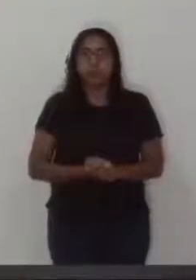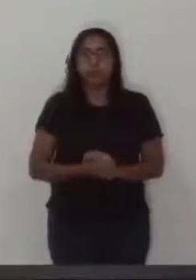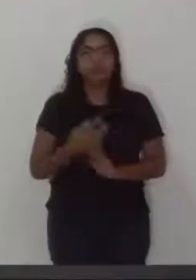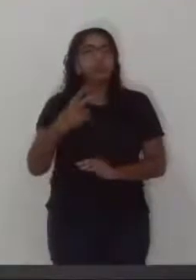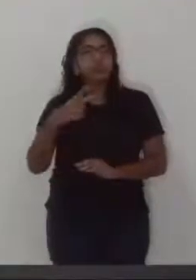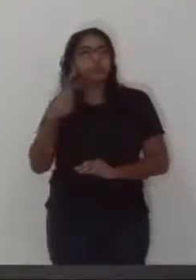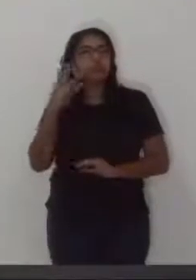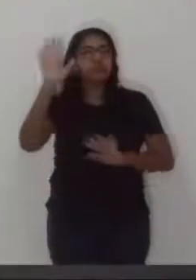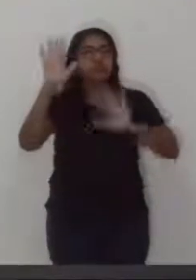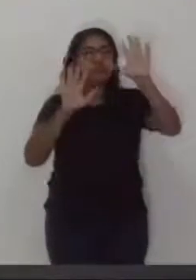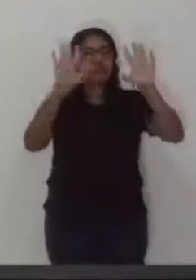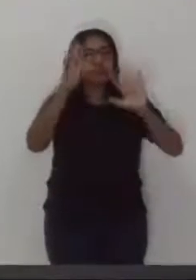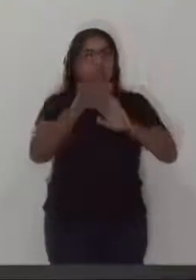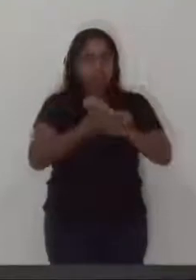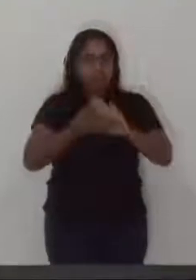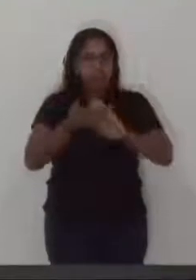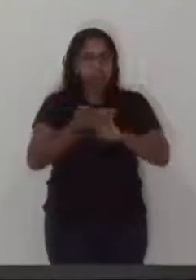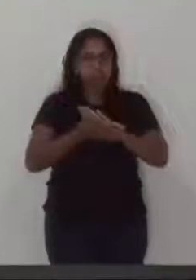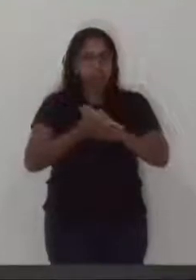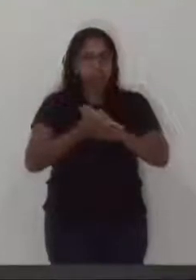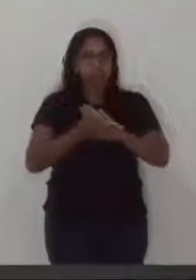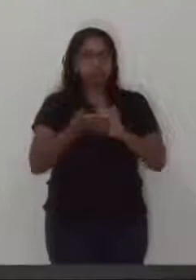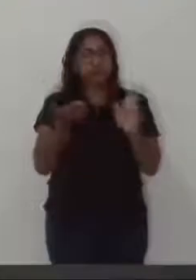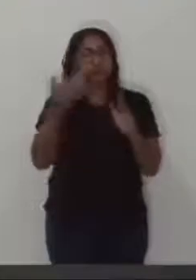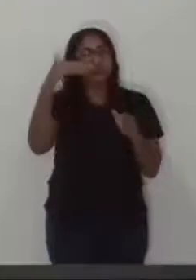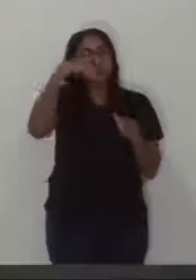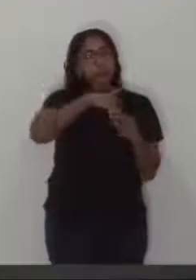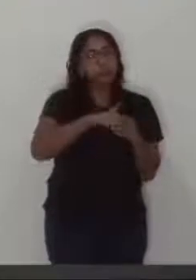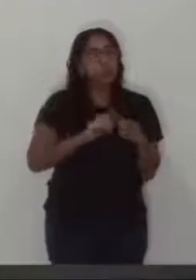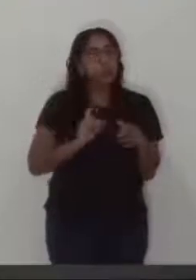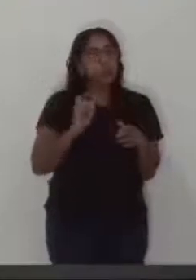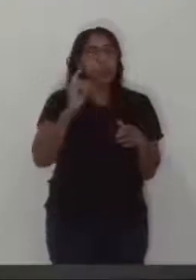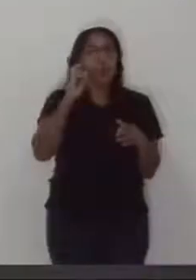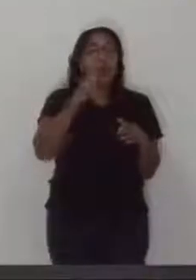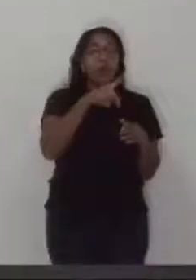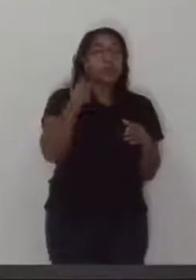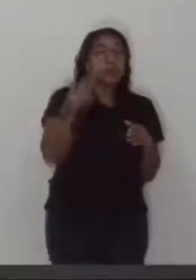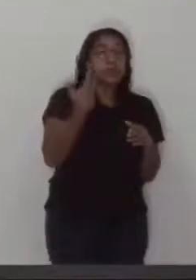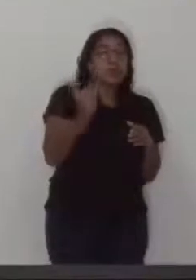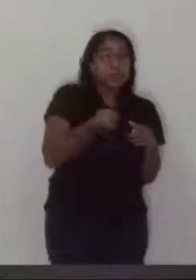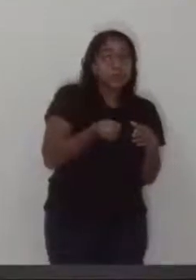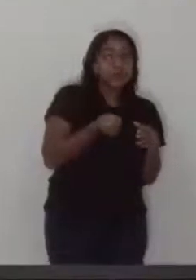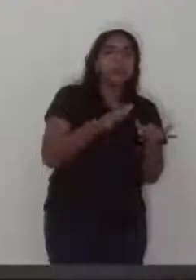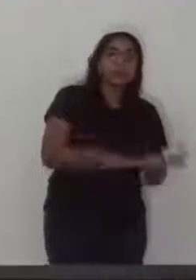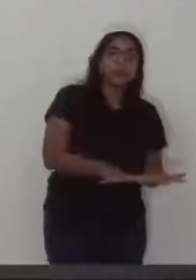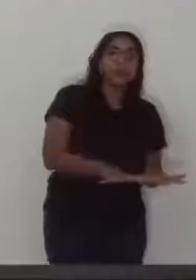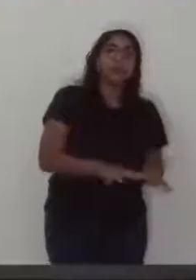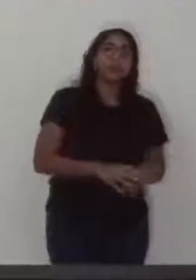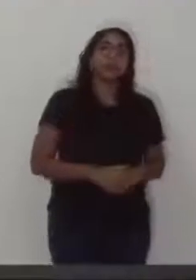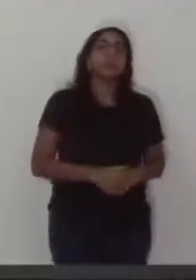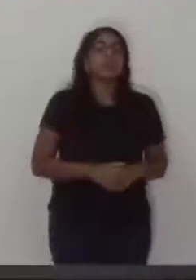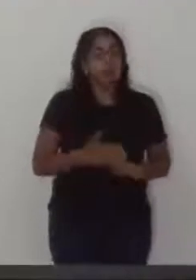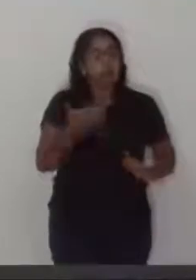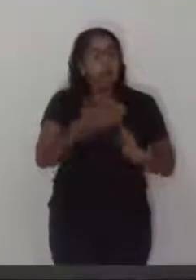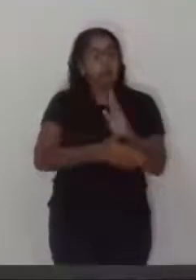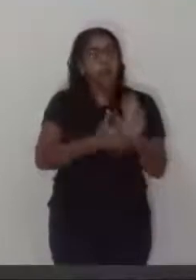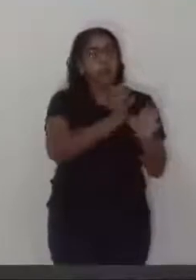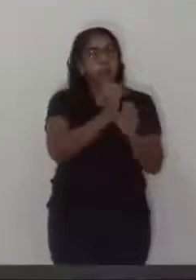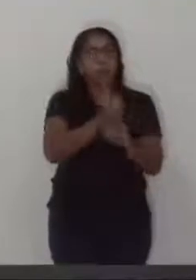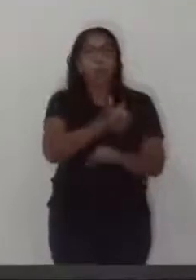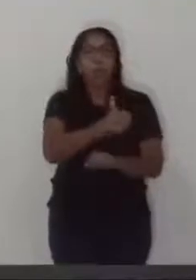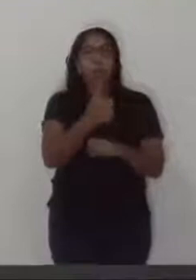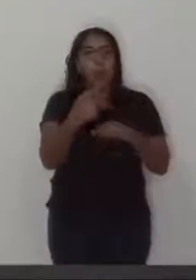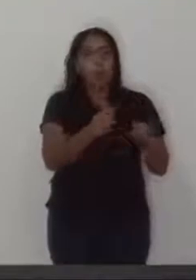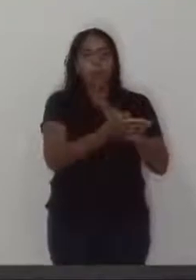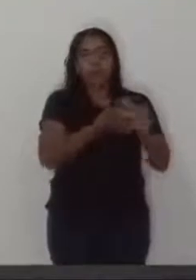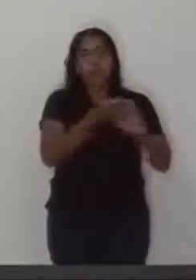Não havendo mais nenhuma manifestação de lideranças, está em votação única. Os vereadores que aprovam, permaneçam como se encontram. Prodado por 11 votos favoráveis